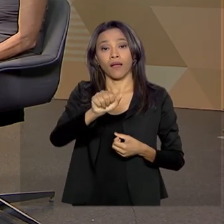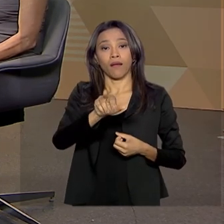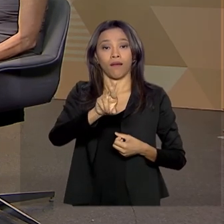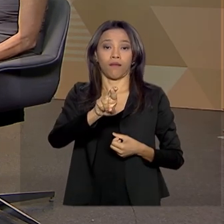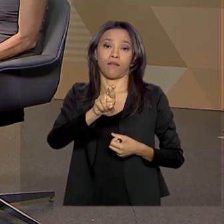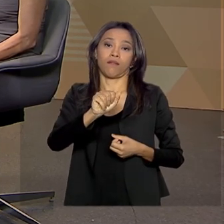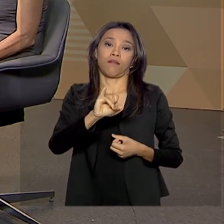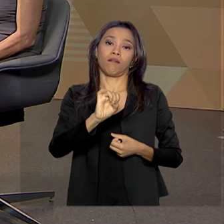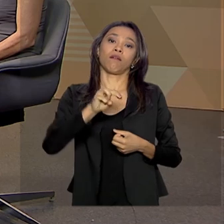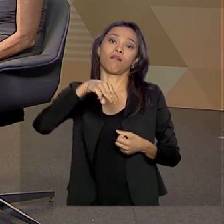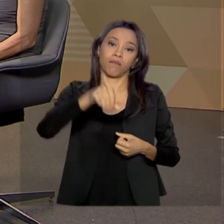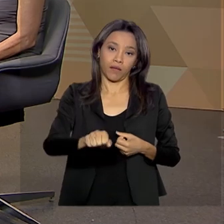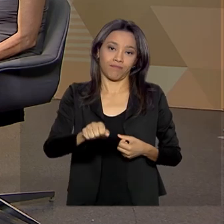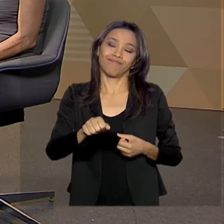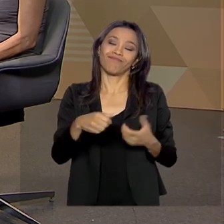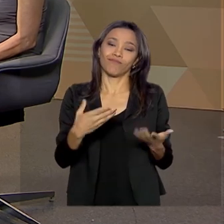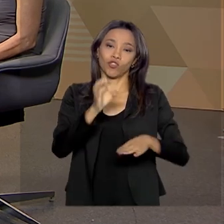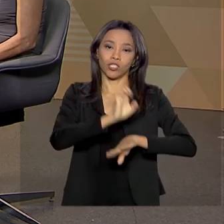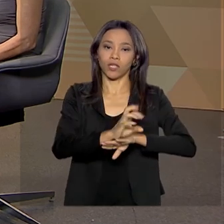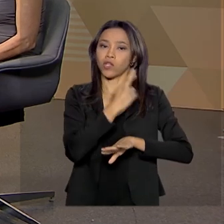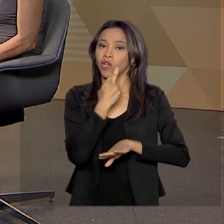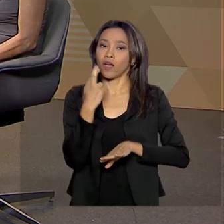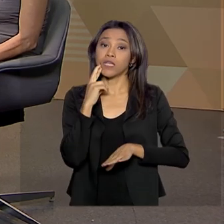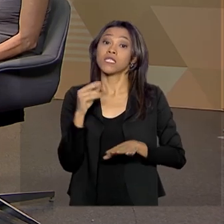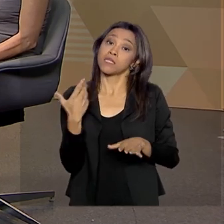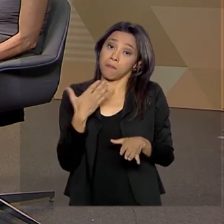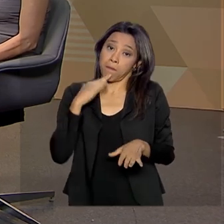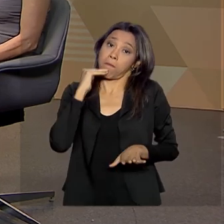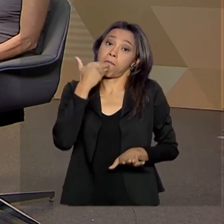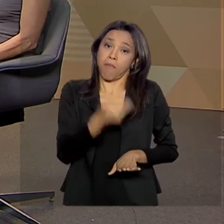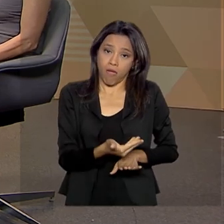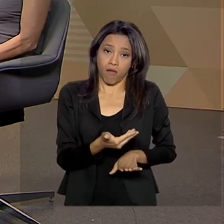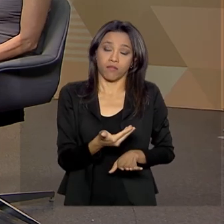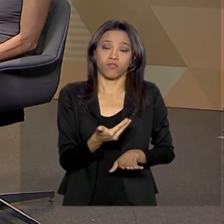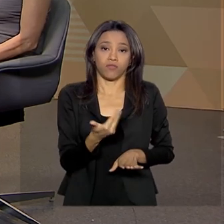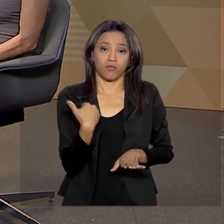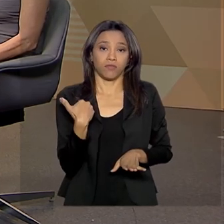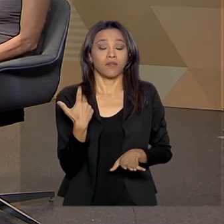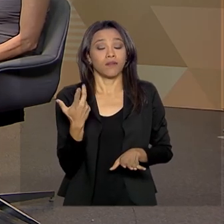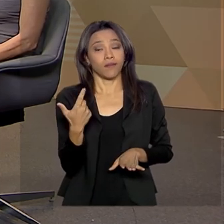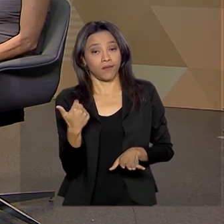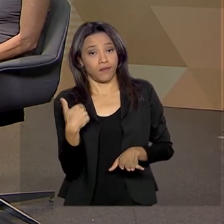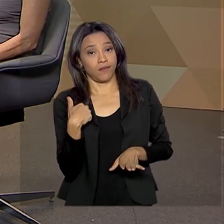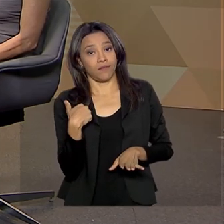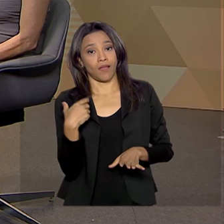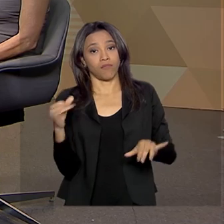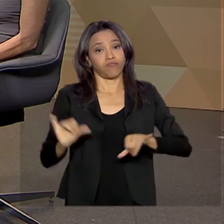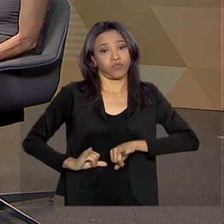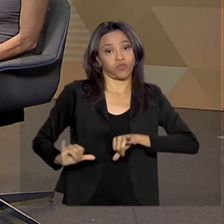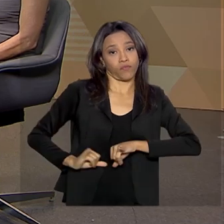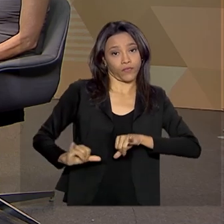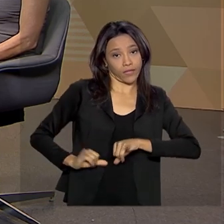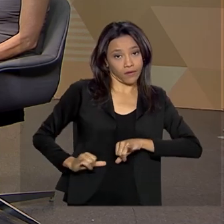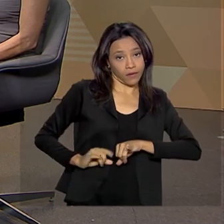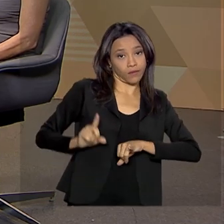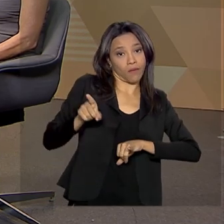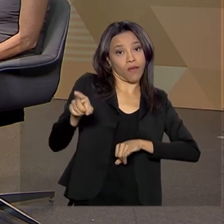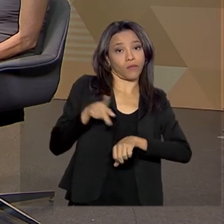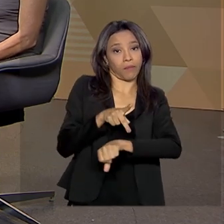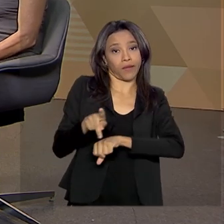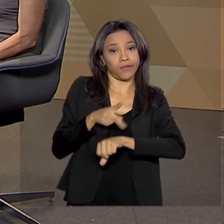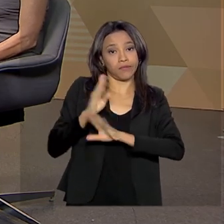E ele apresenta esse pedido, diz da sua condição, de que está sofrendo esse tipo de